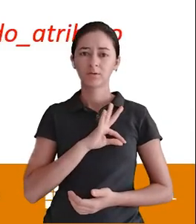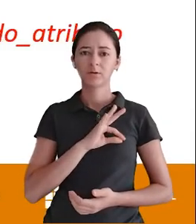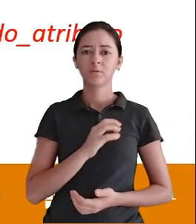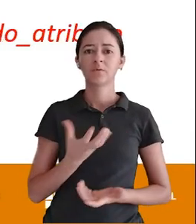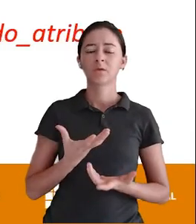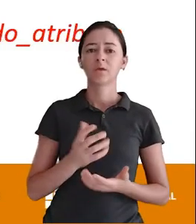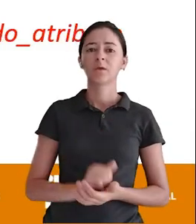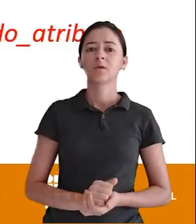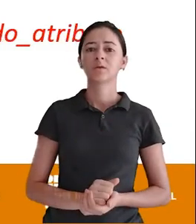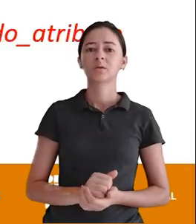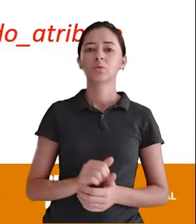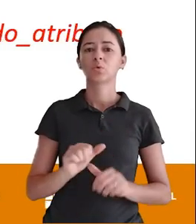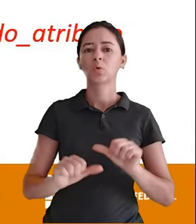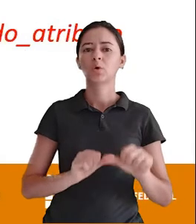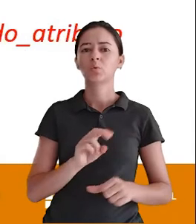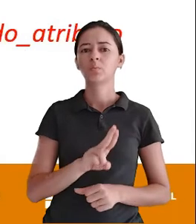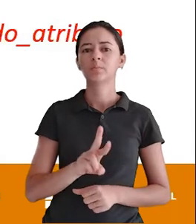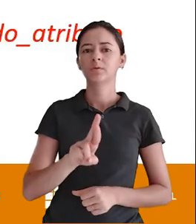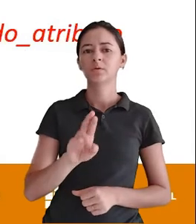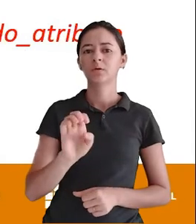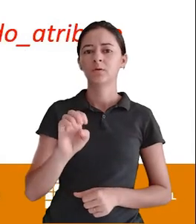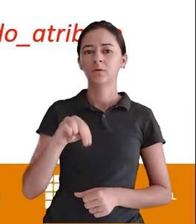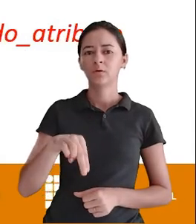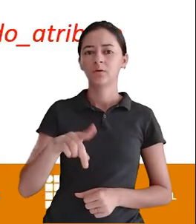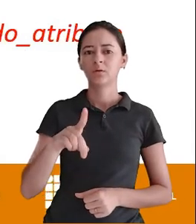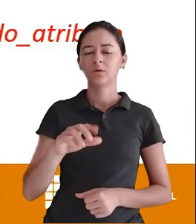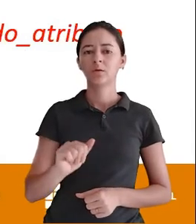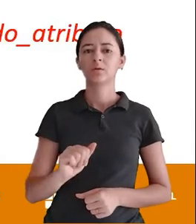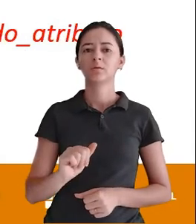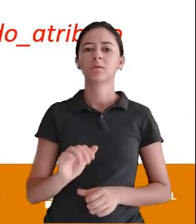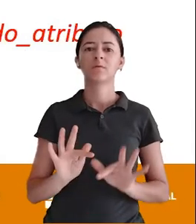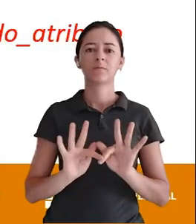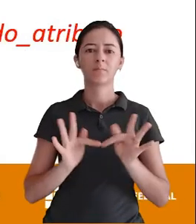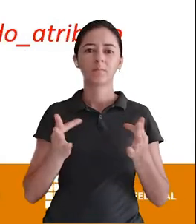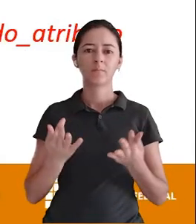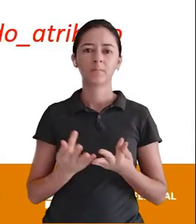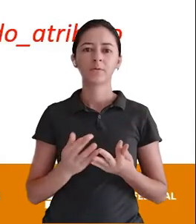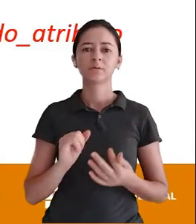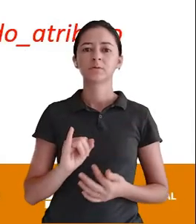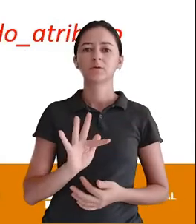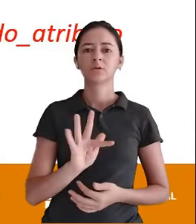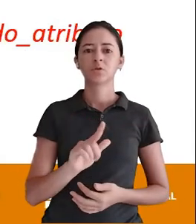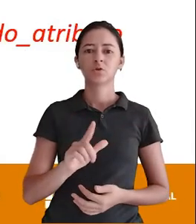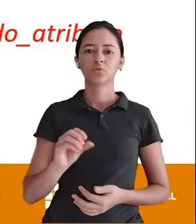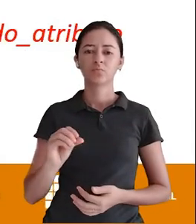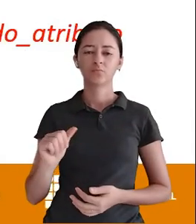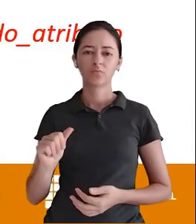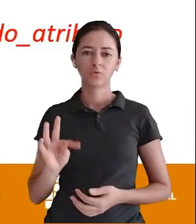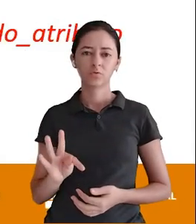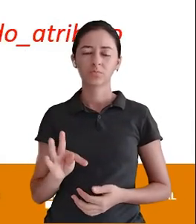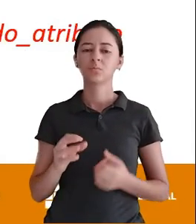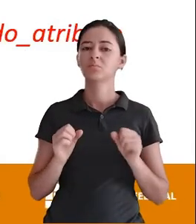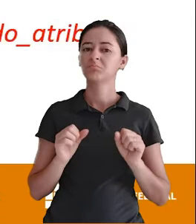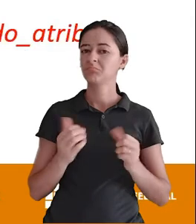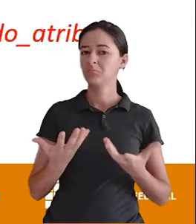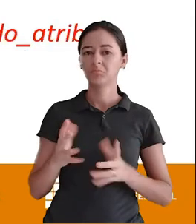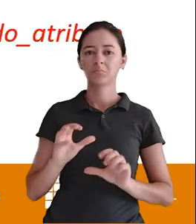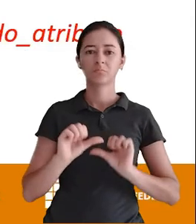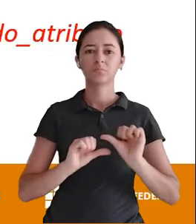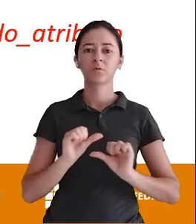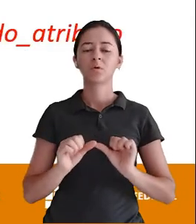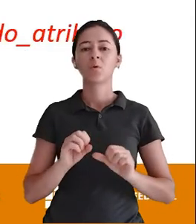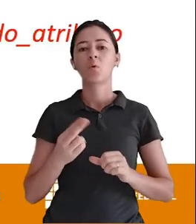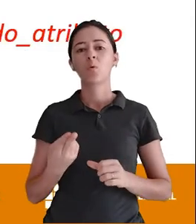Ele pra renda familiar Se ele é do tipo Float E você não quer mudar Você deixa o mesmo Tipo de dado Mas você quer mudar Pra